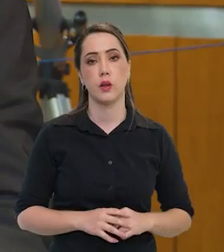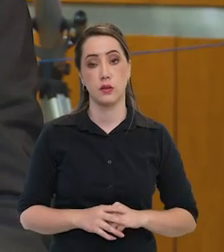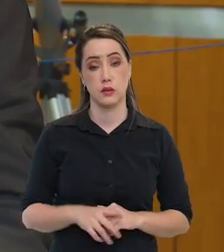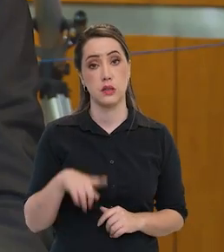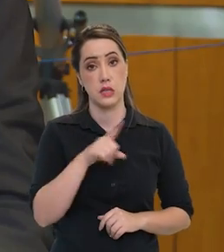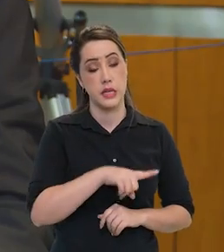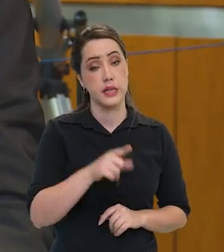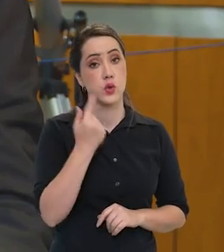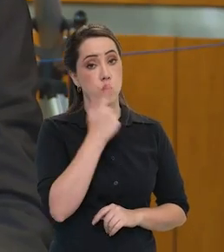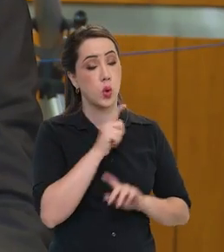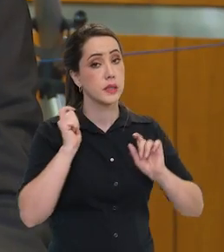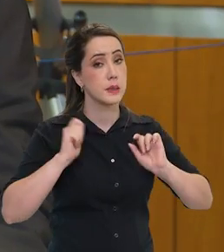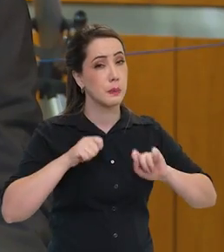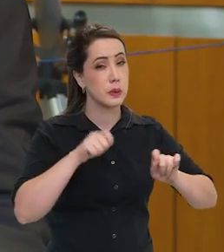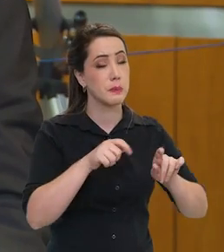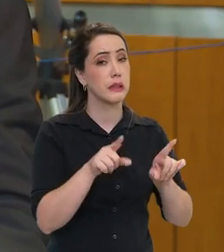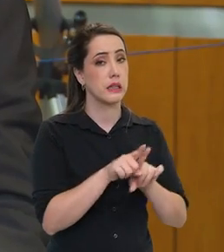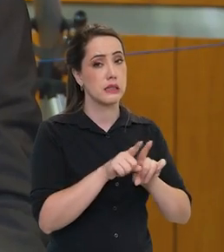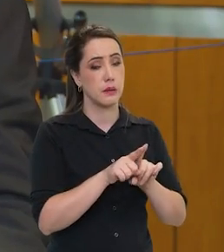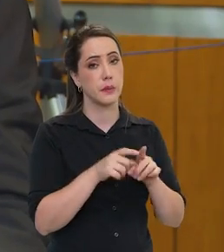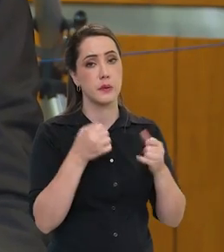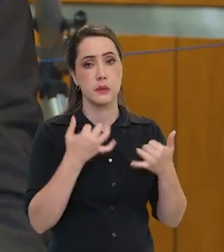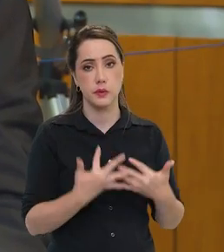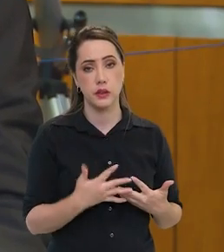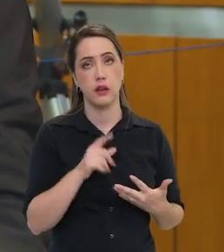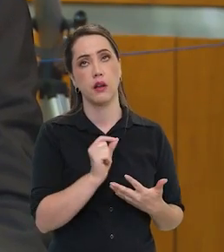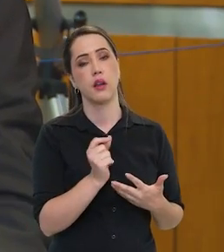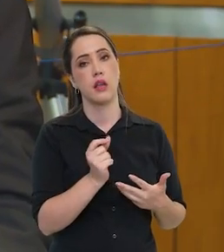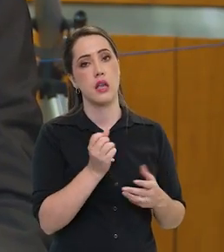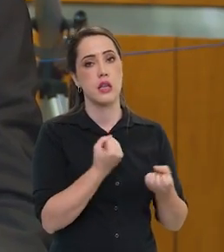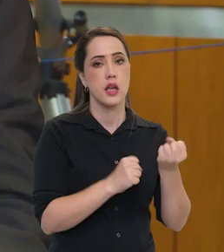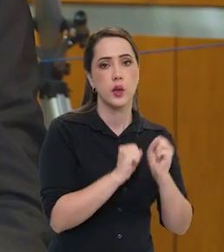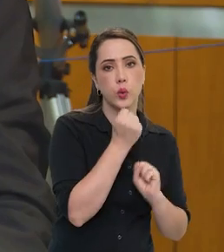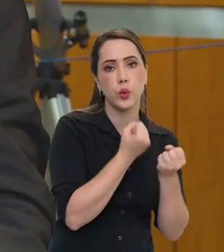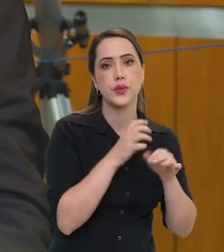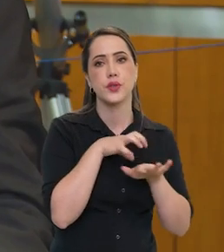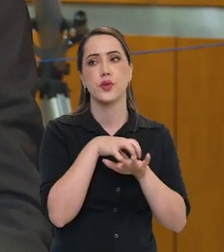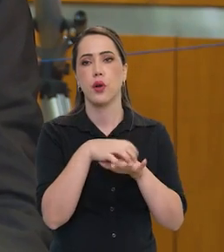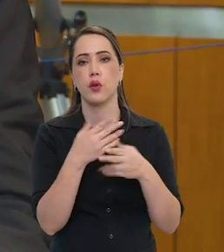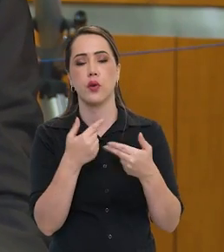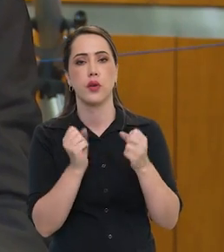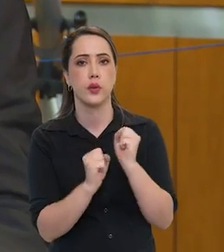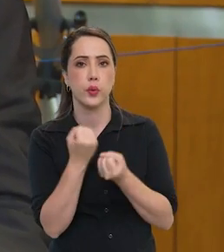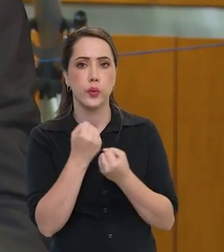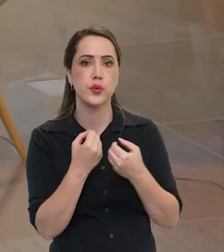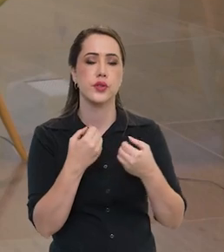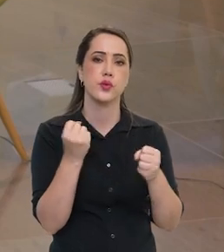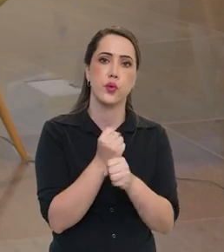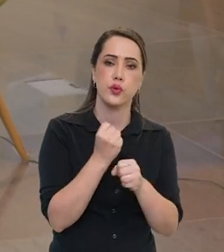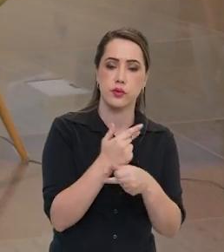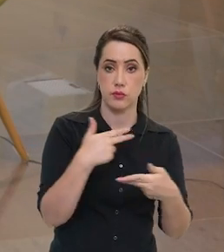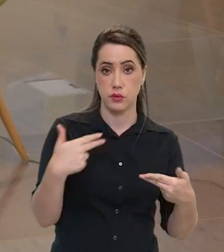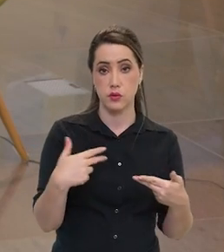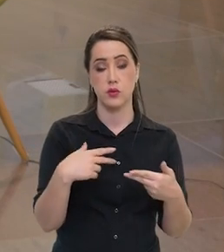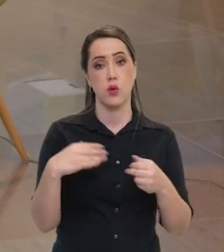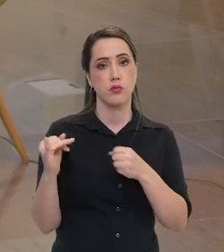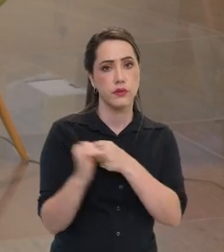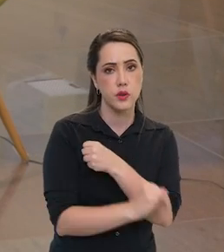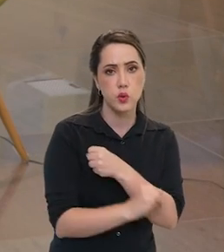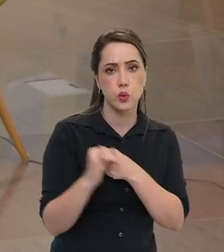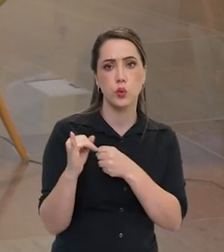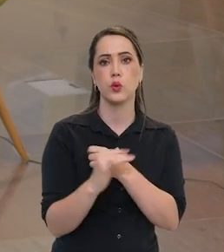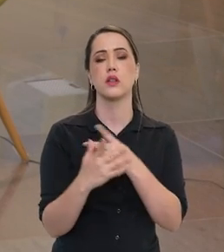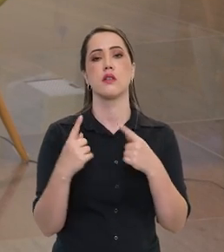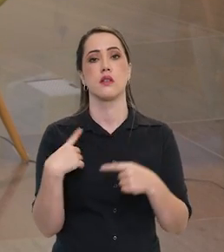E isso abre outras possibilidades também para a indústria, a indústria de logística, a indústria de infraestrutura. Enquanto nós